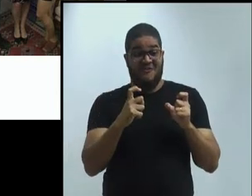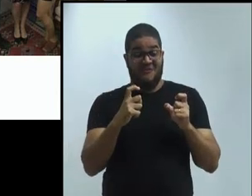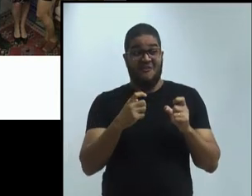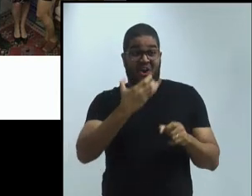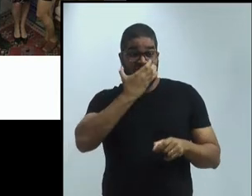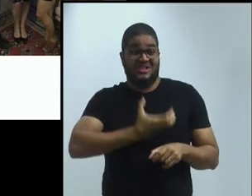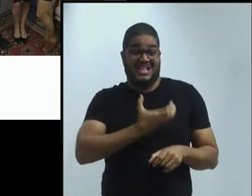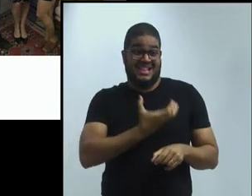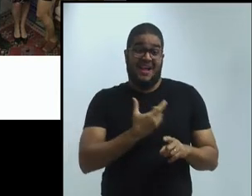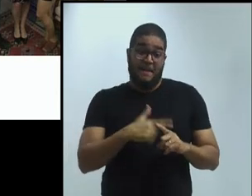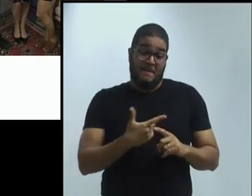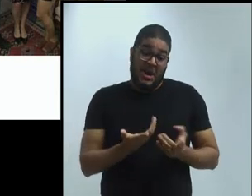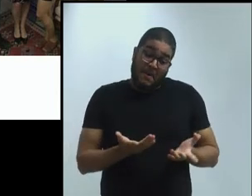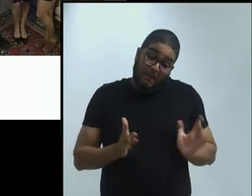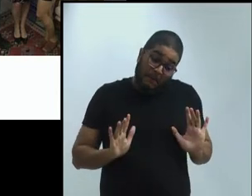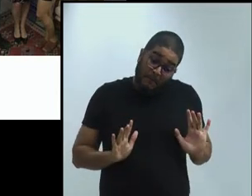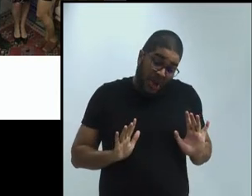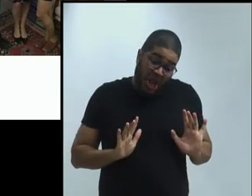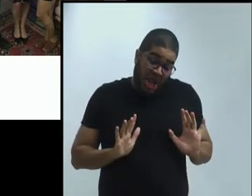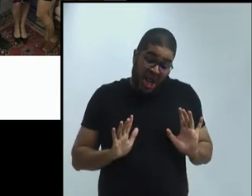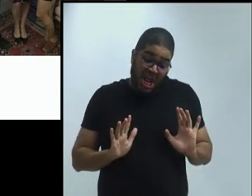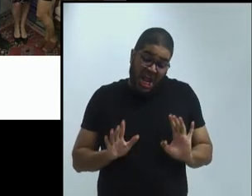passar o Natal com a mãe acadêmica.